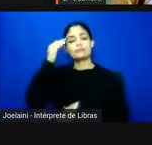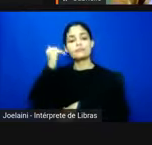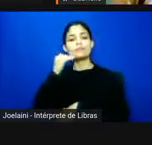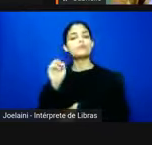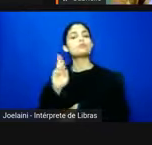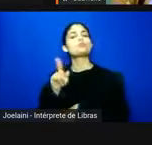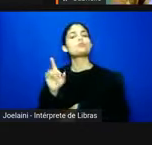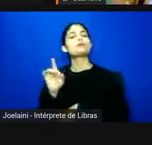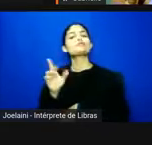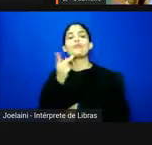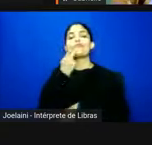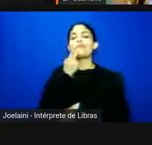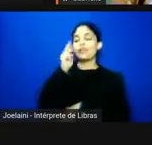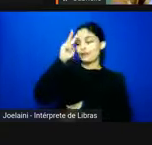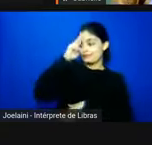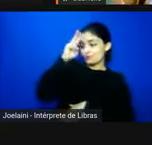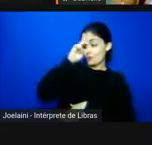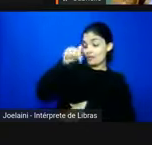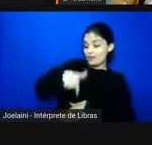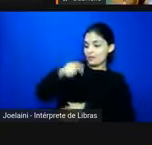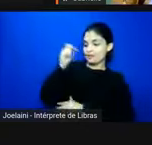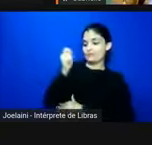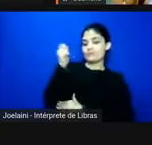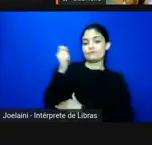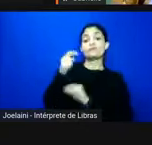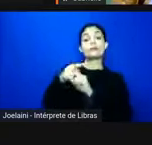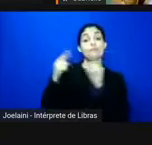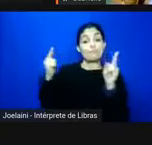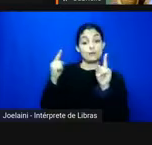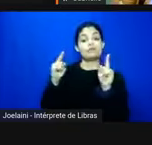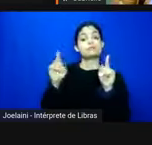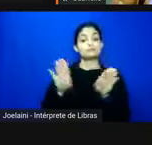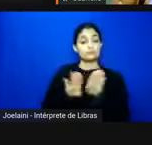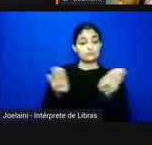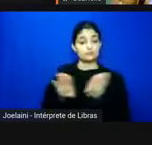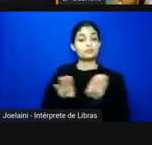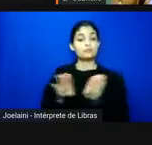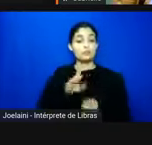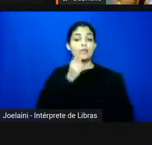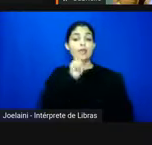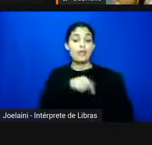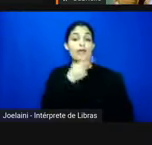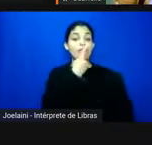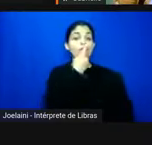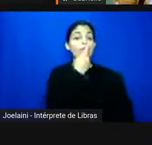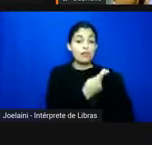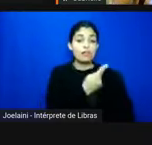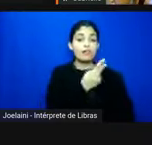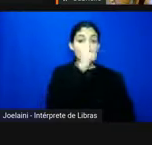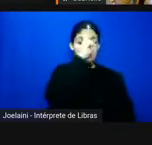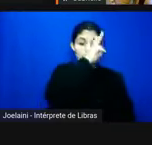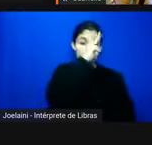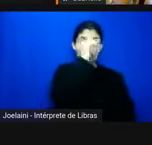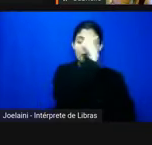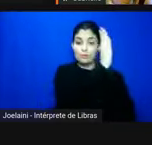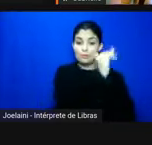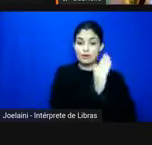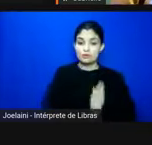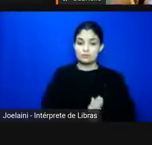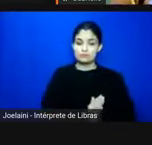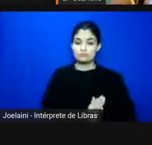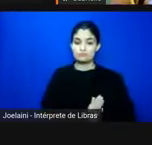falar da história do Rio Grande do Sul mas é falar da história do Brasil né e aí a gente